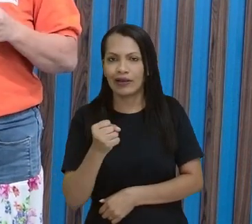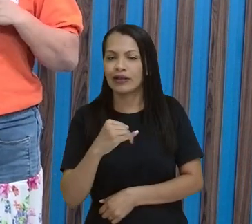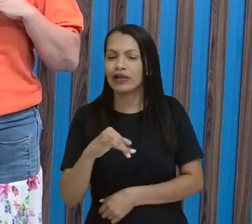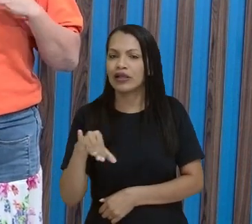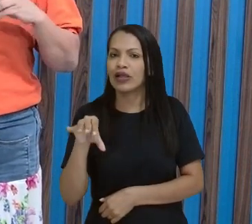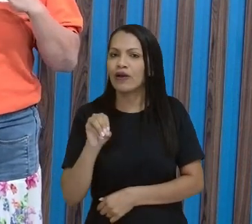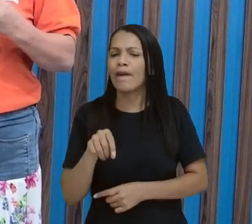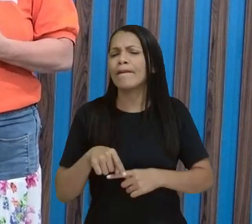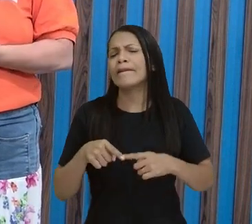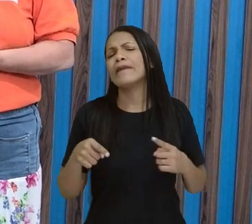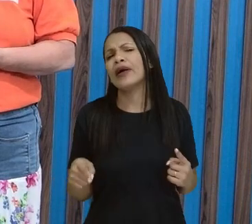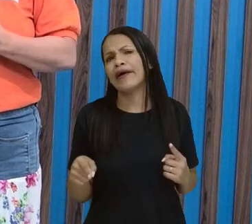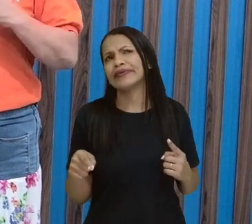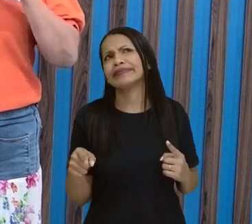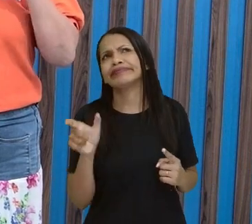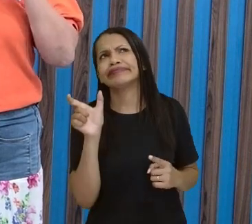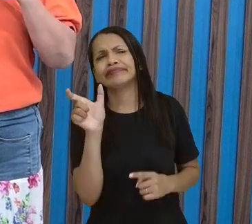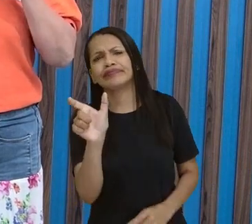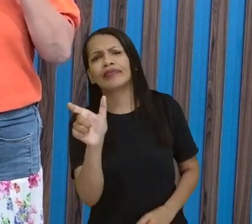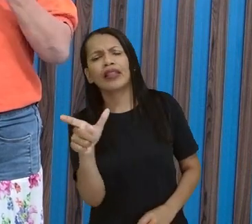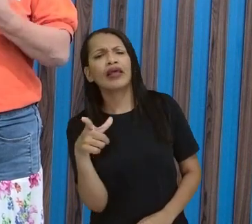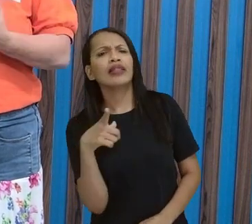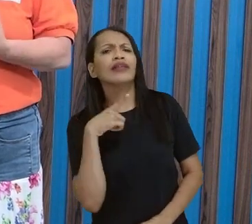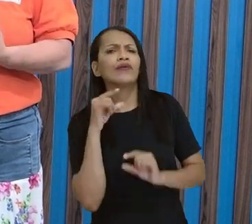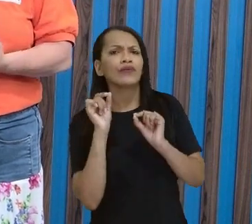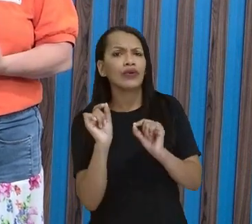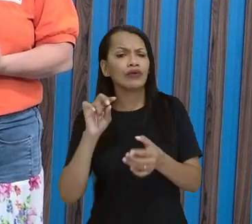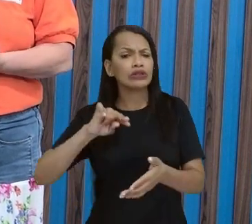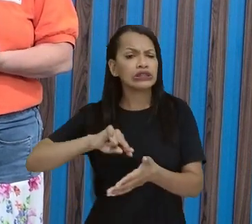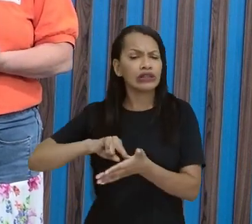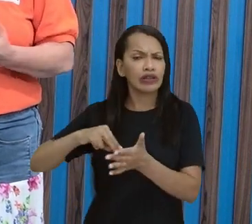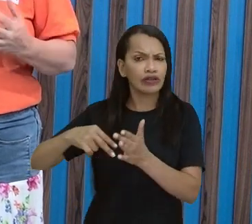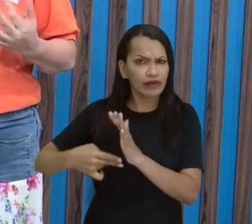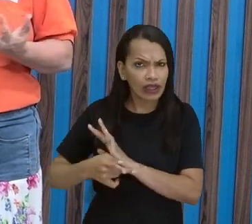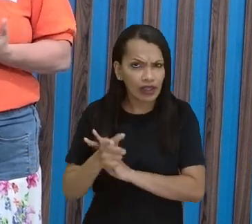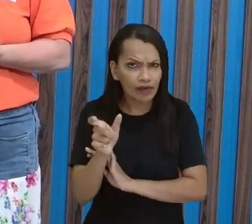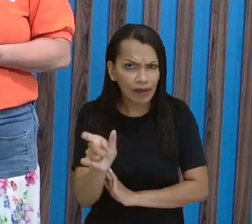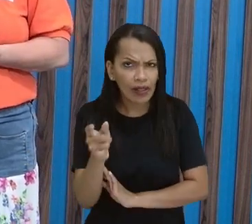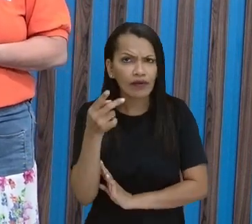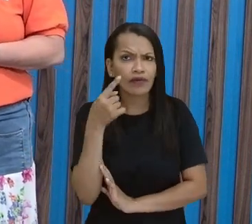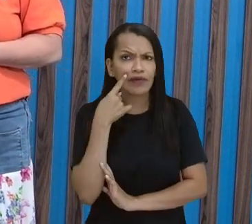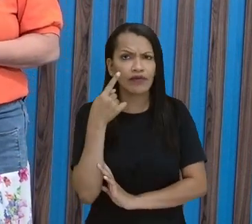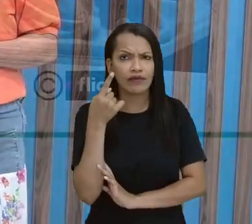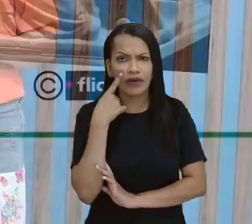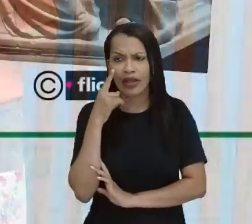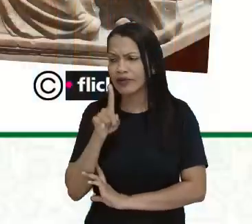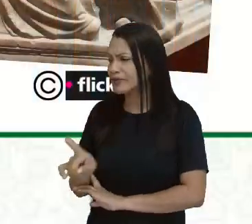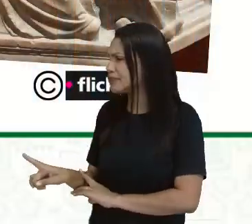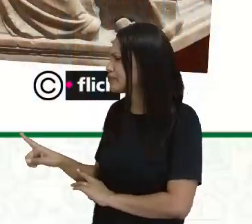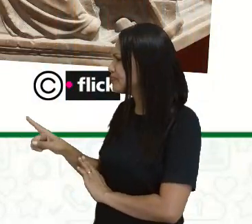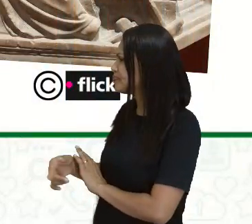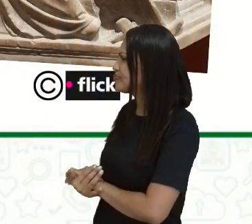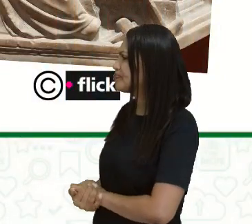Mas clássico tem um significado para essa palavra. Vocês estão vendo aí na imagem,